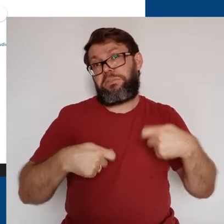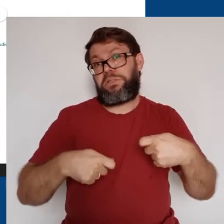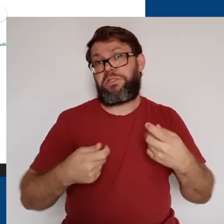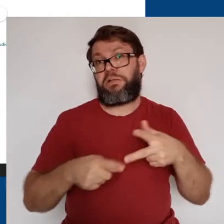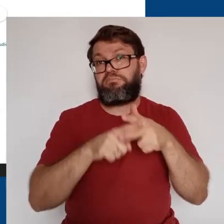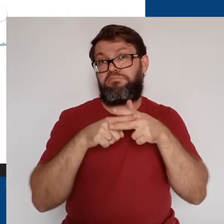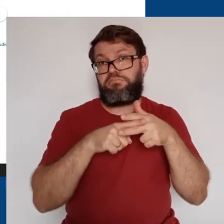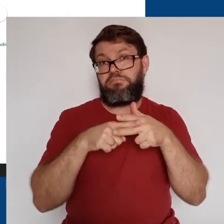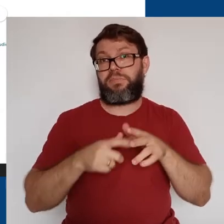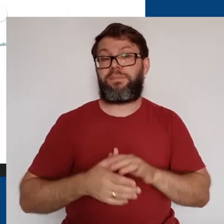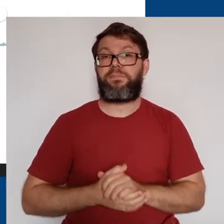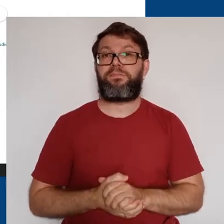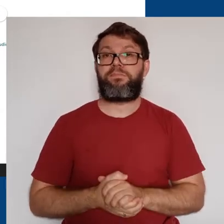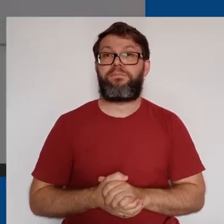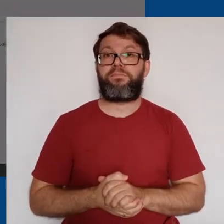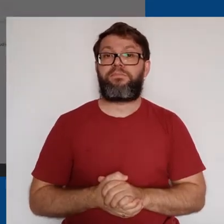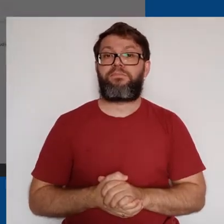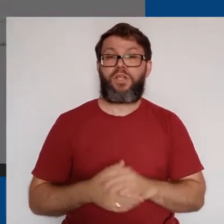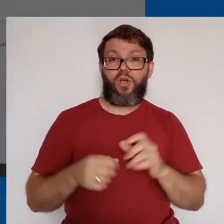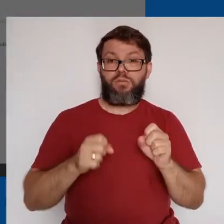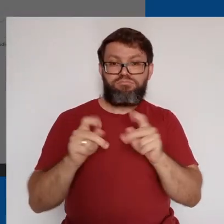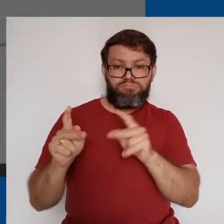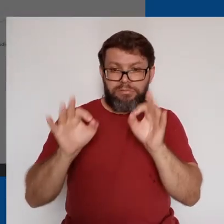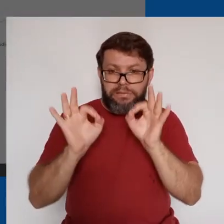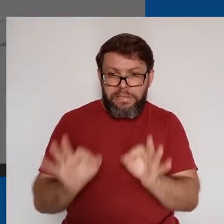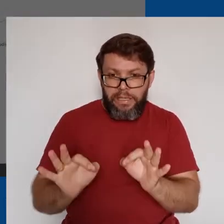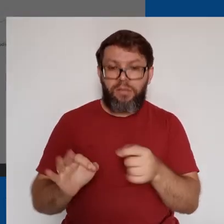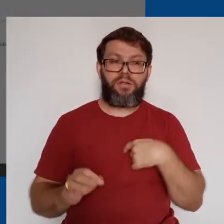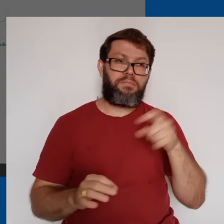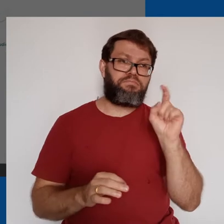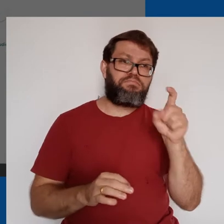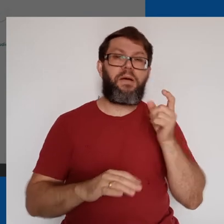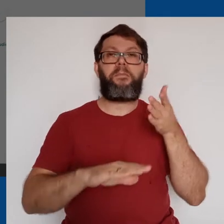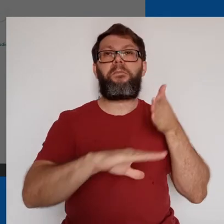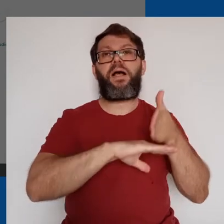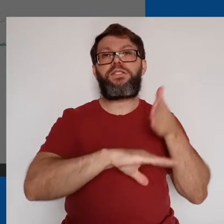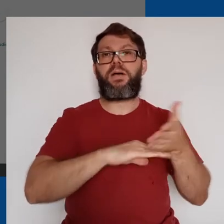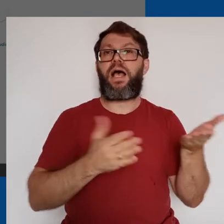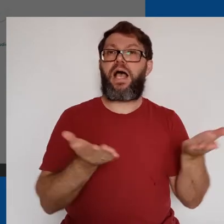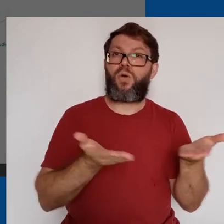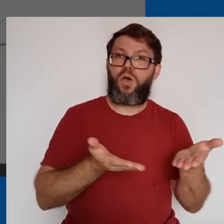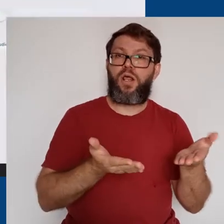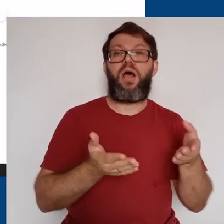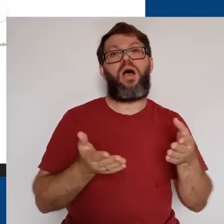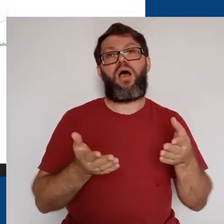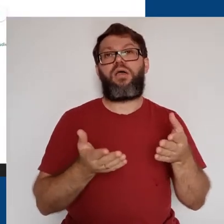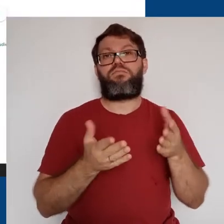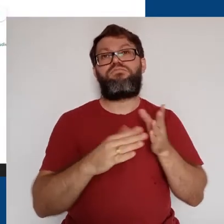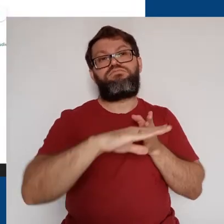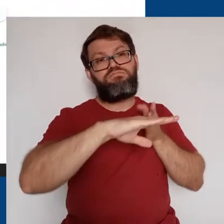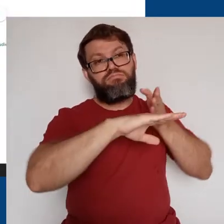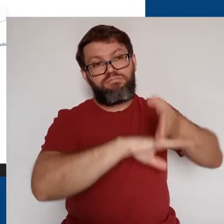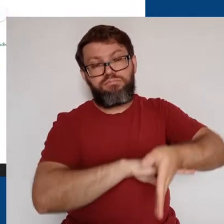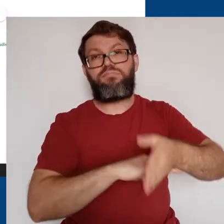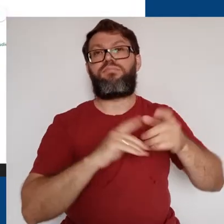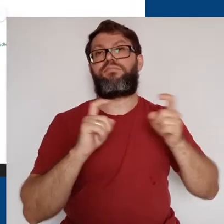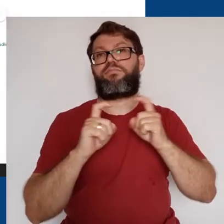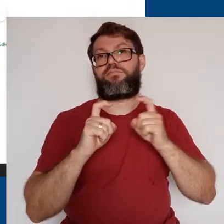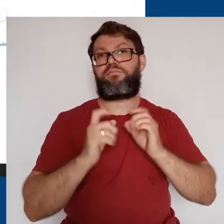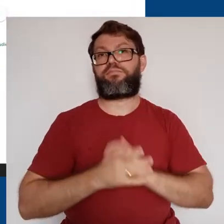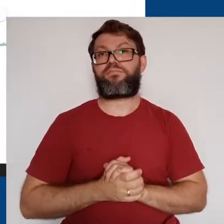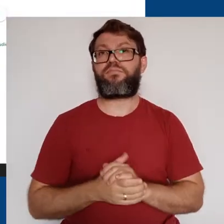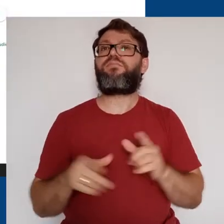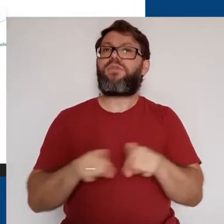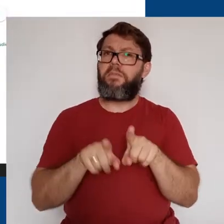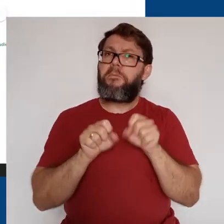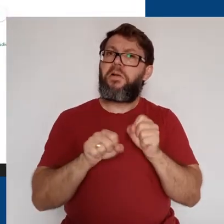e a câmera, for necessário. Quando estiver tudo certo, clicamos em Participar agora para entrar